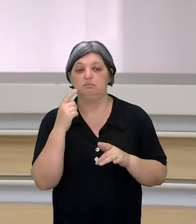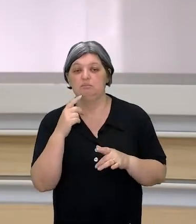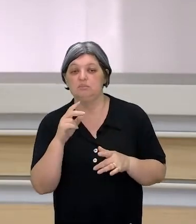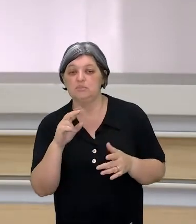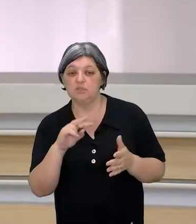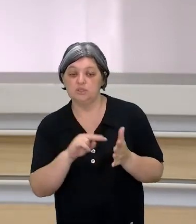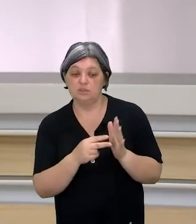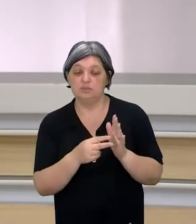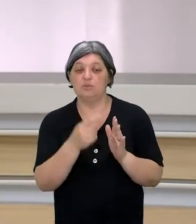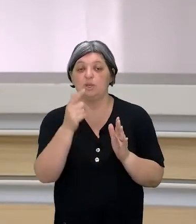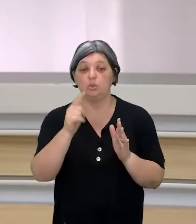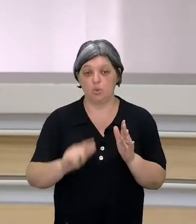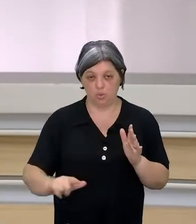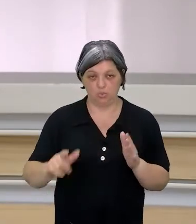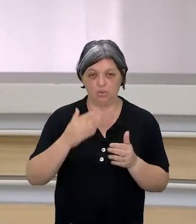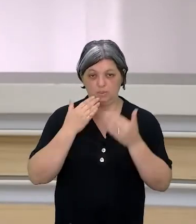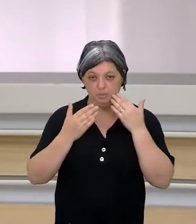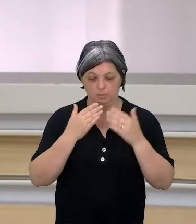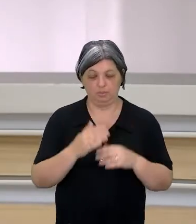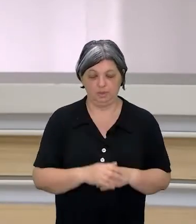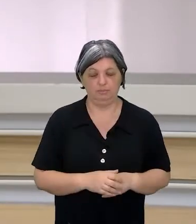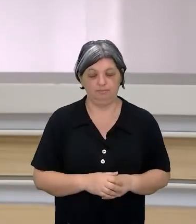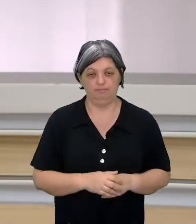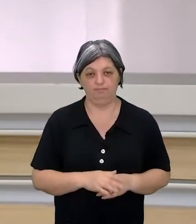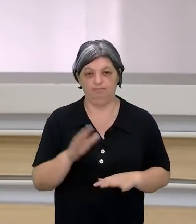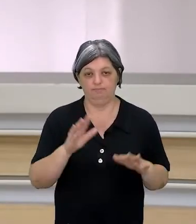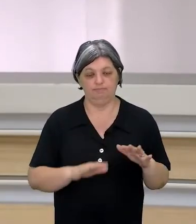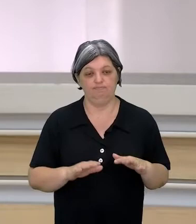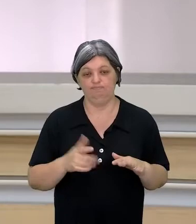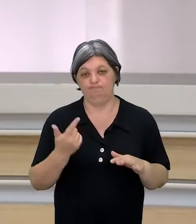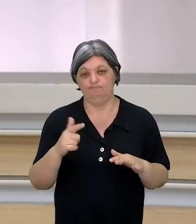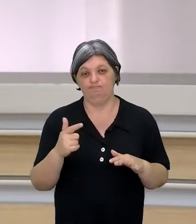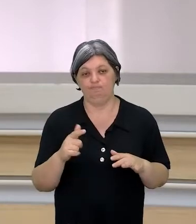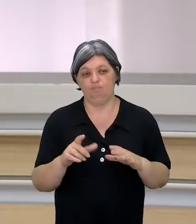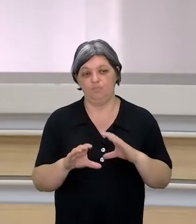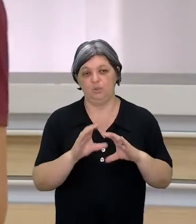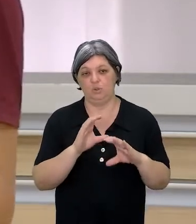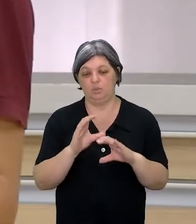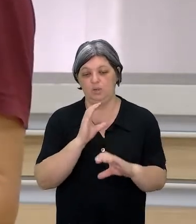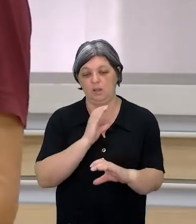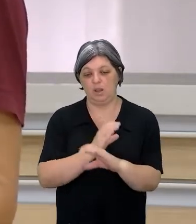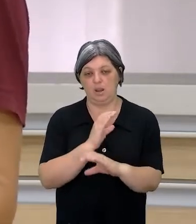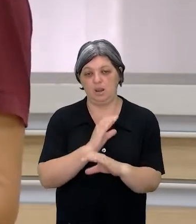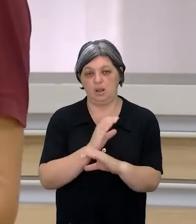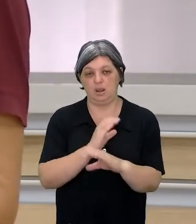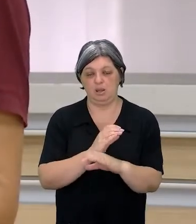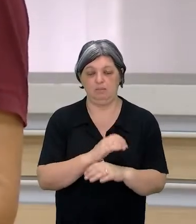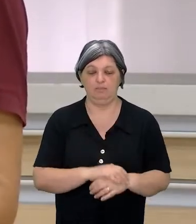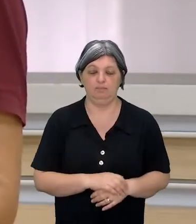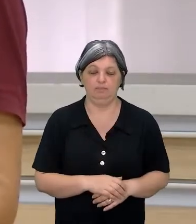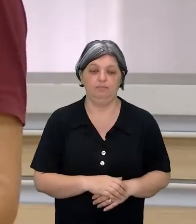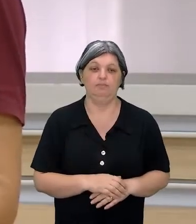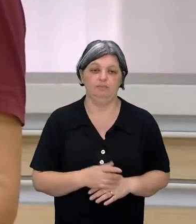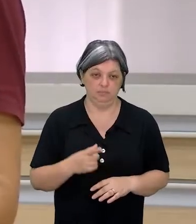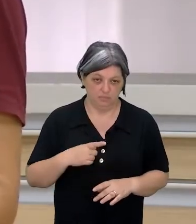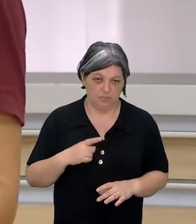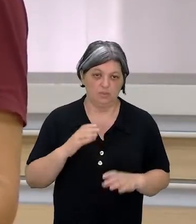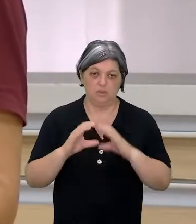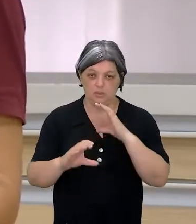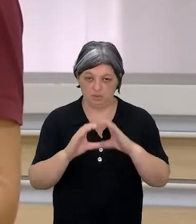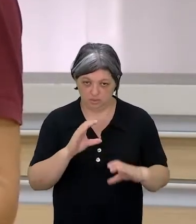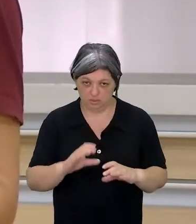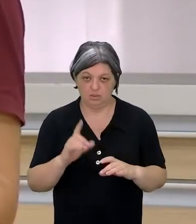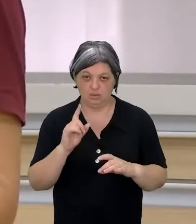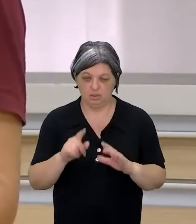eu dei um outro significado a essa conversa, ela deixou de ser uma informação. Então, uma das maneiras que a gente tem de se comunicar é